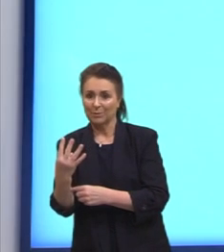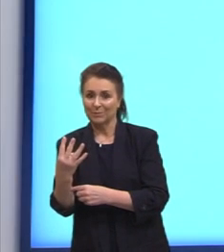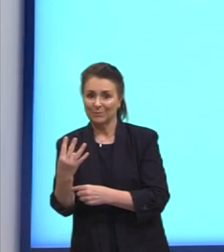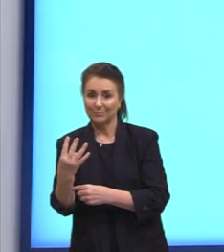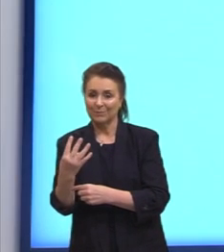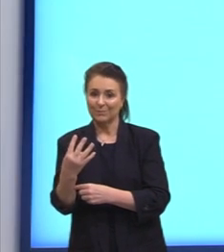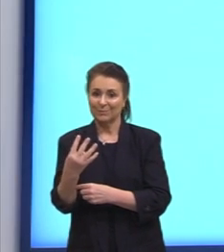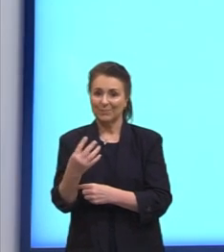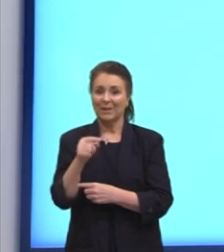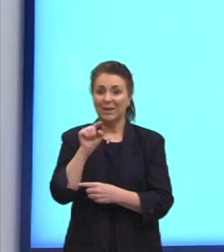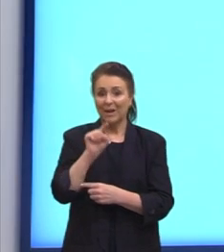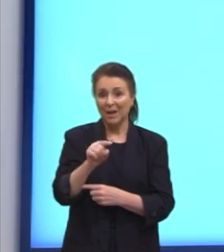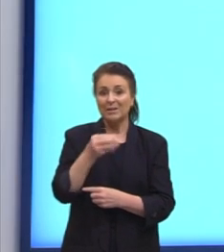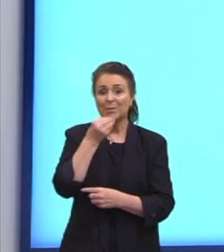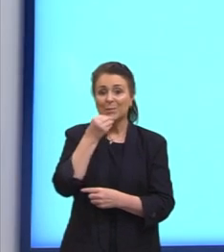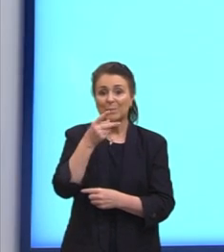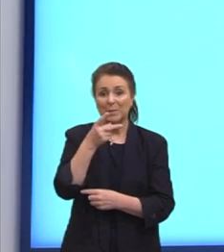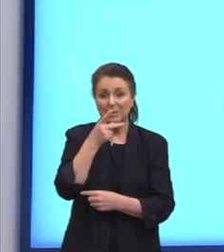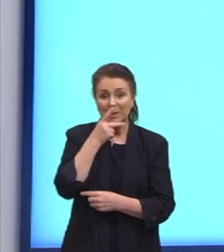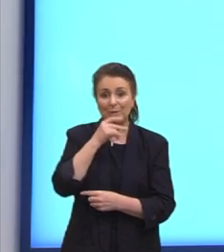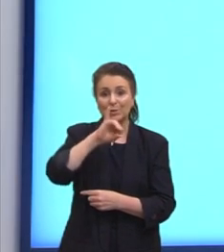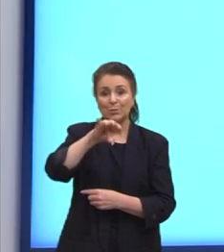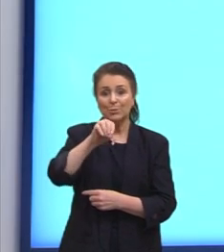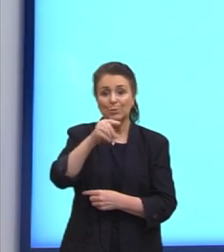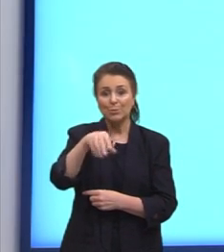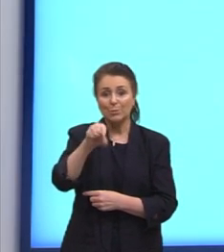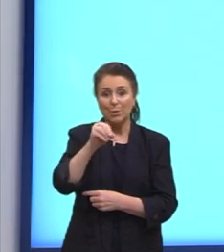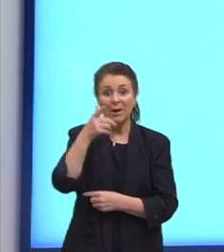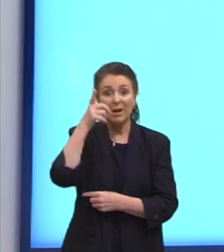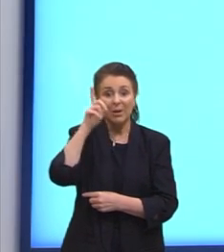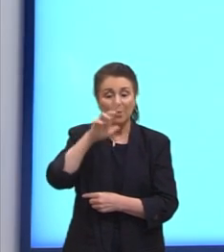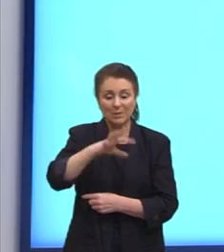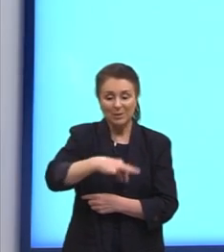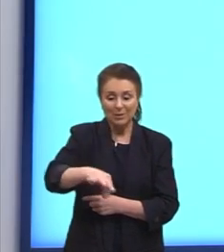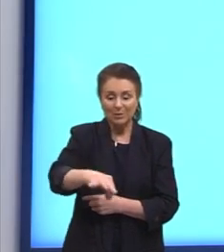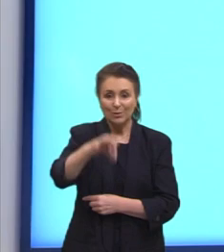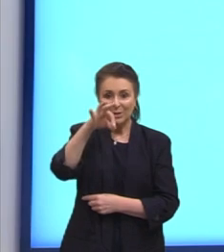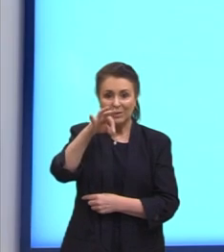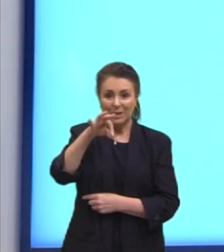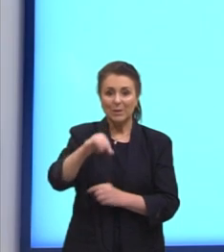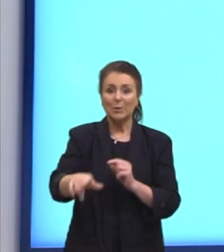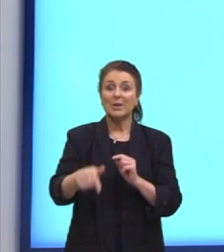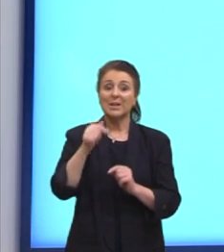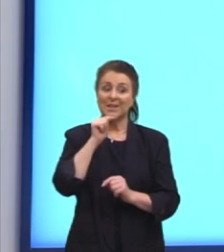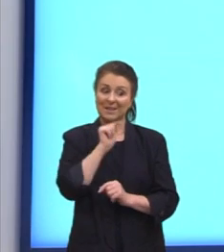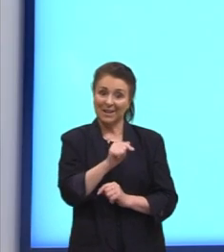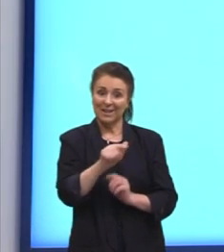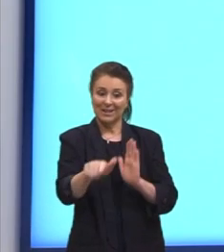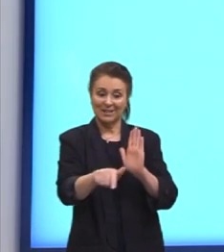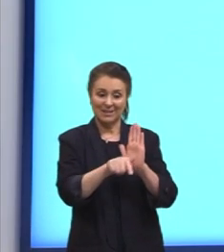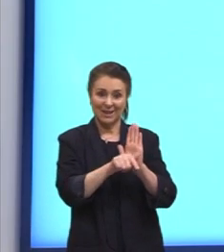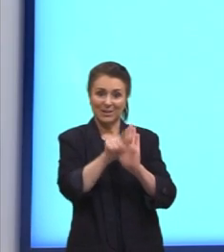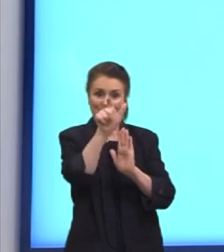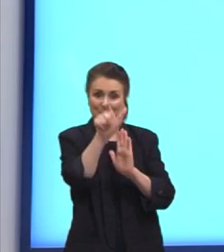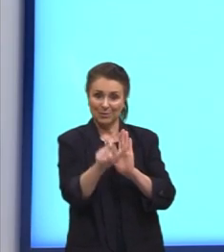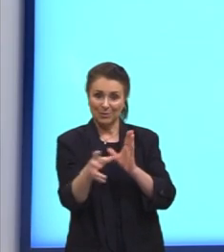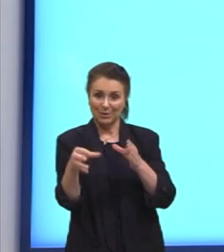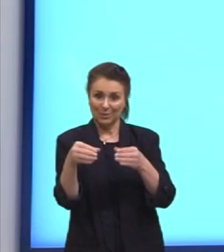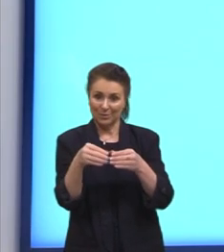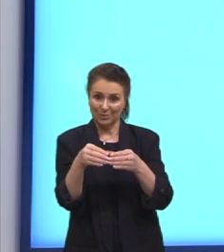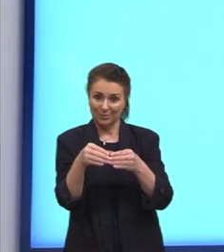a chance, né, a probabilidade dele ganhar o sorteio ali e ser a sétima pessoa do grupo.